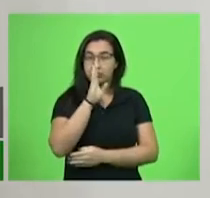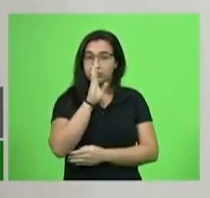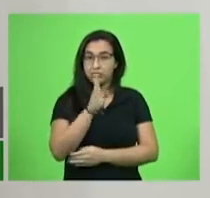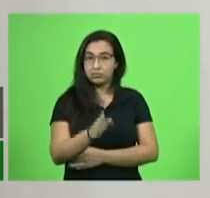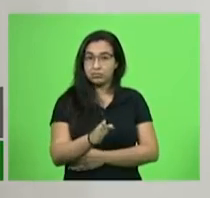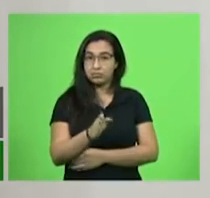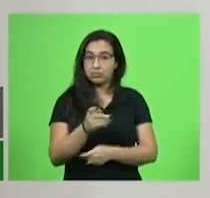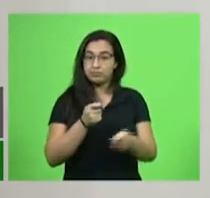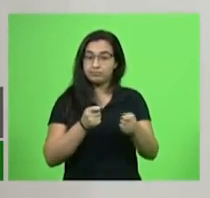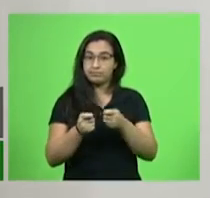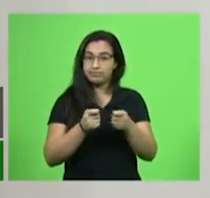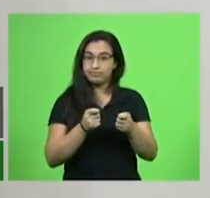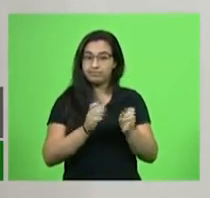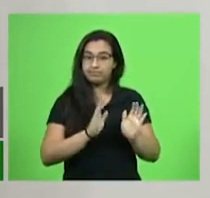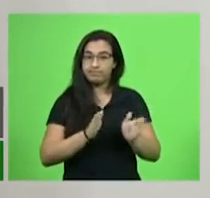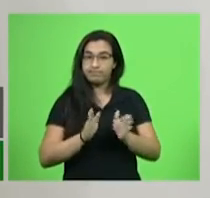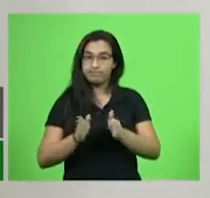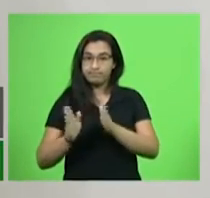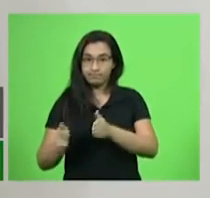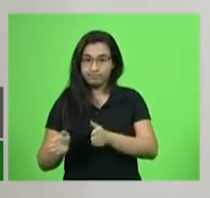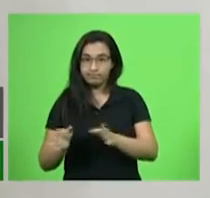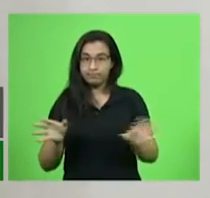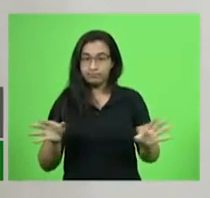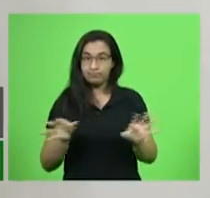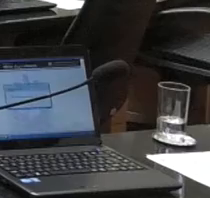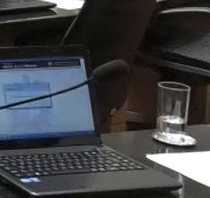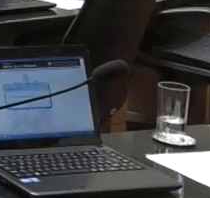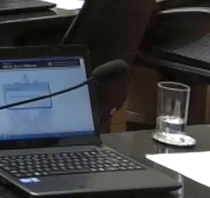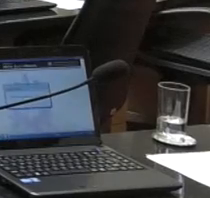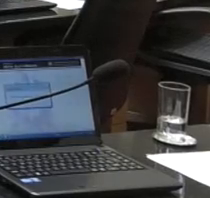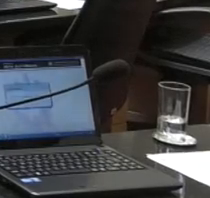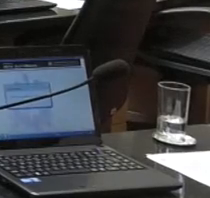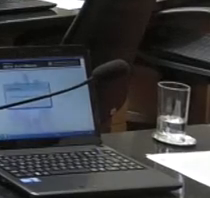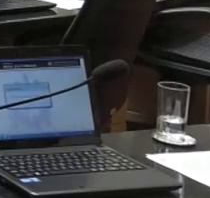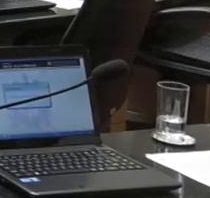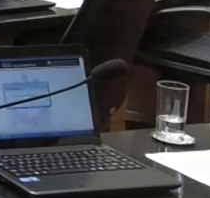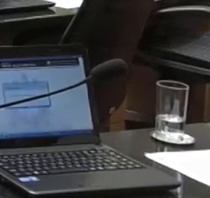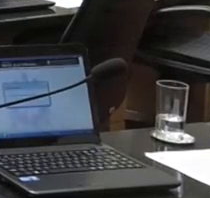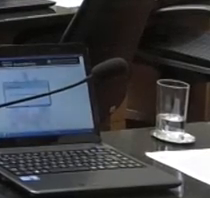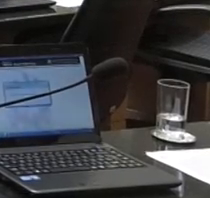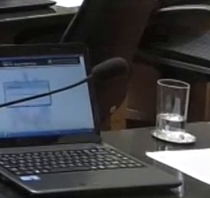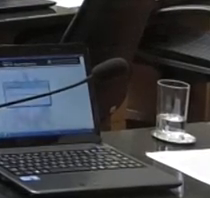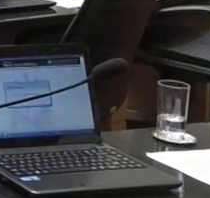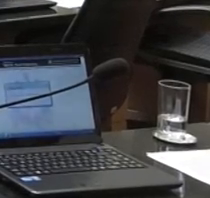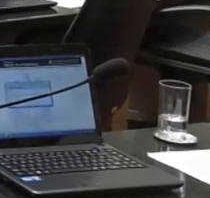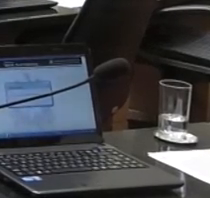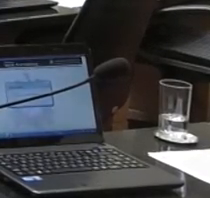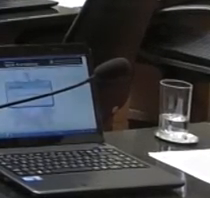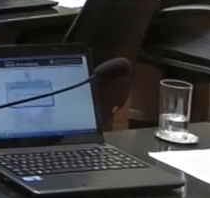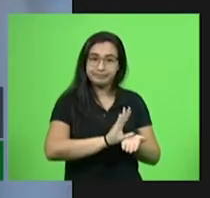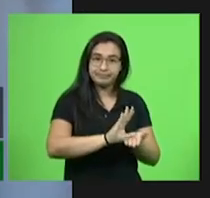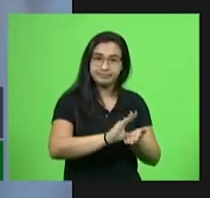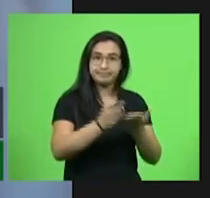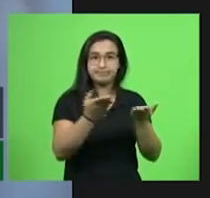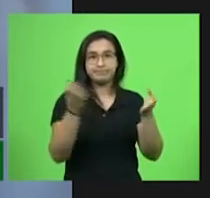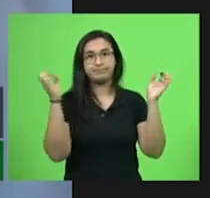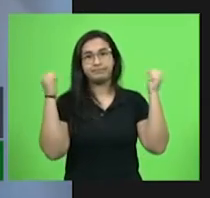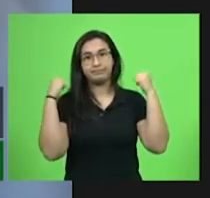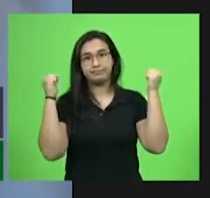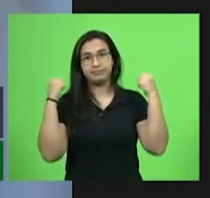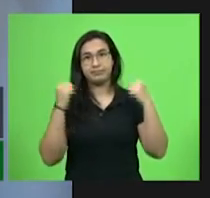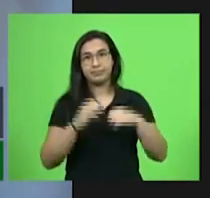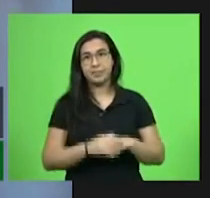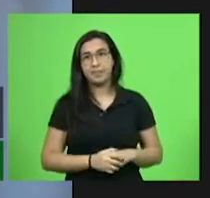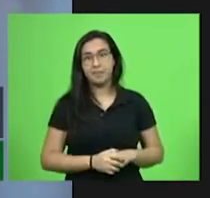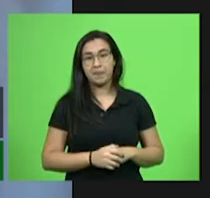controle e unificar as ações enquanto Estado. Outros parlamentares se pronunciaram sobre o tema. Enquanto